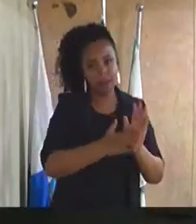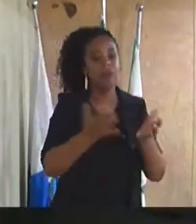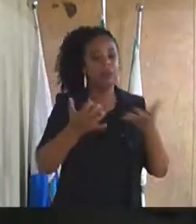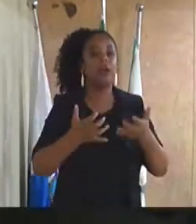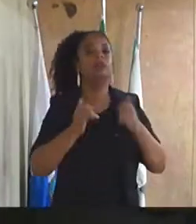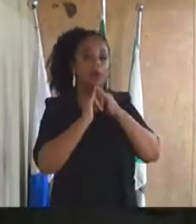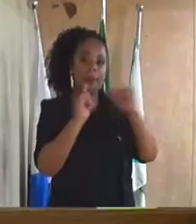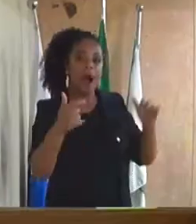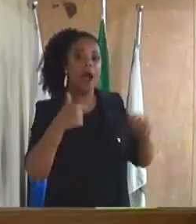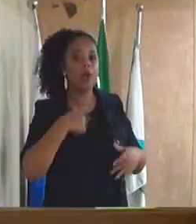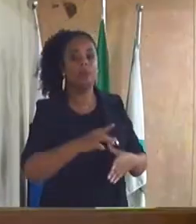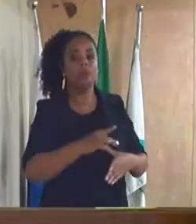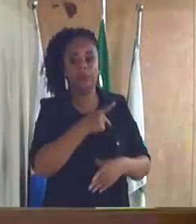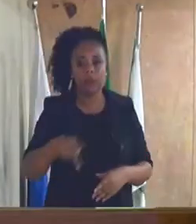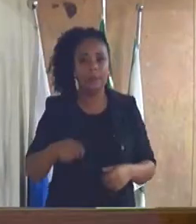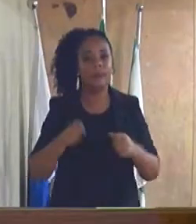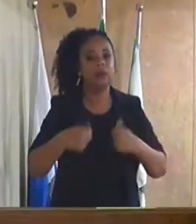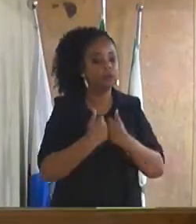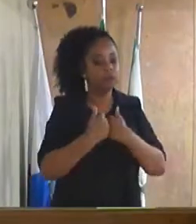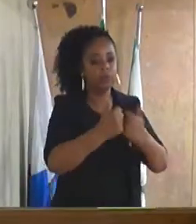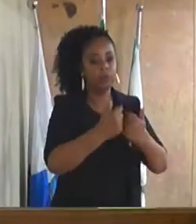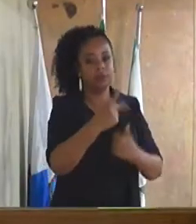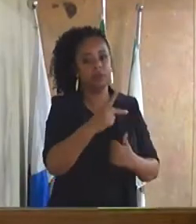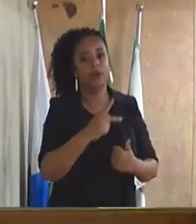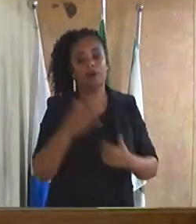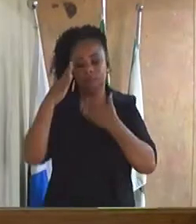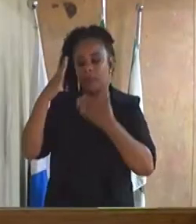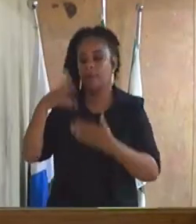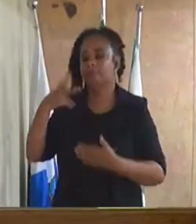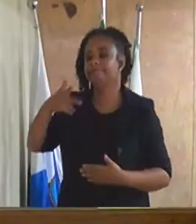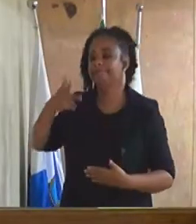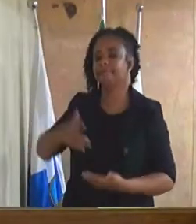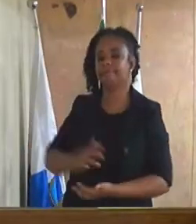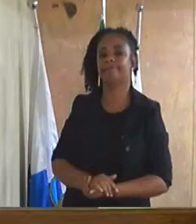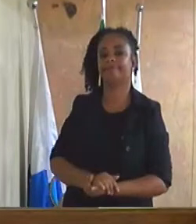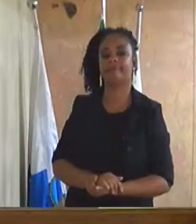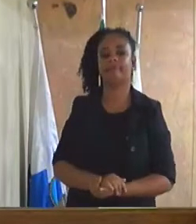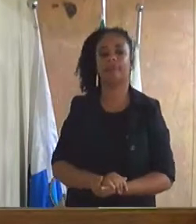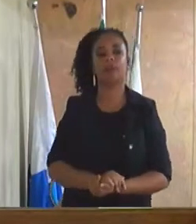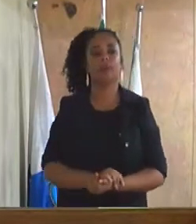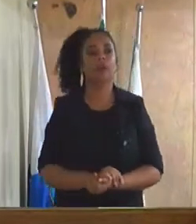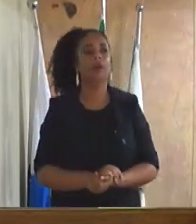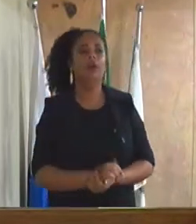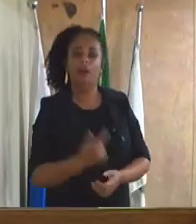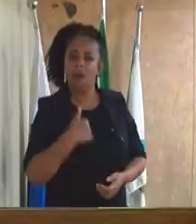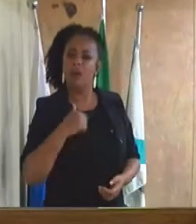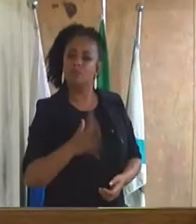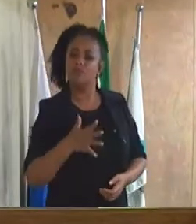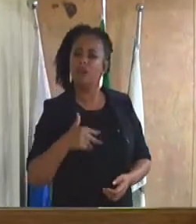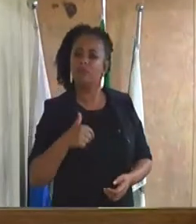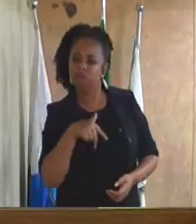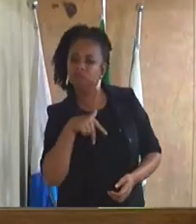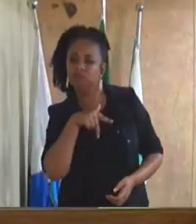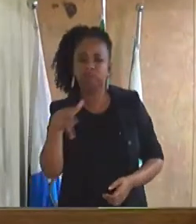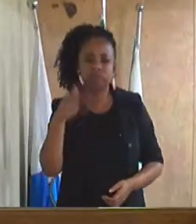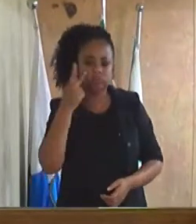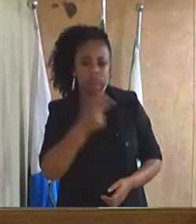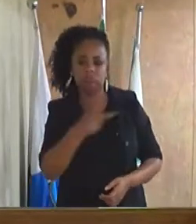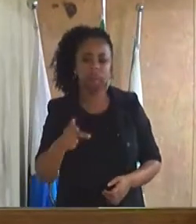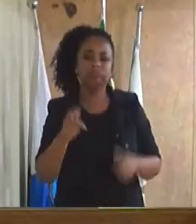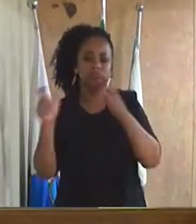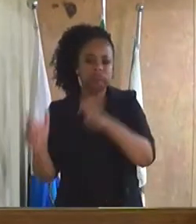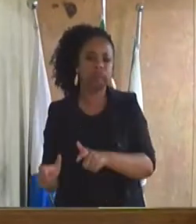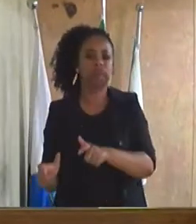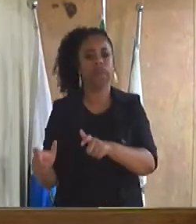comigo. Obrigado. Obrigado, meu vereador. Então, eu estive na... Hoje eu estive na...